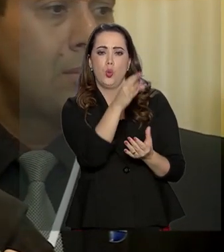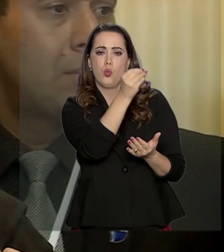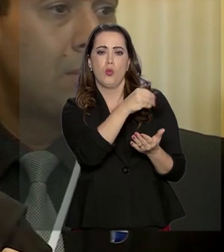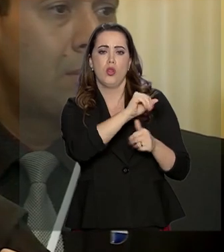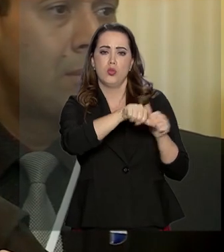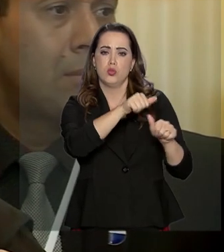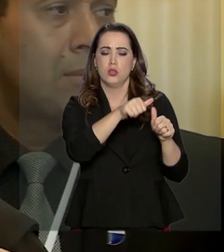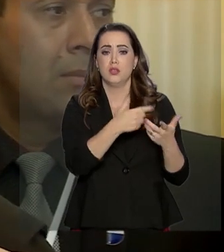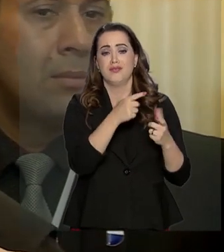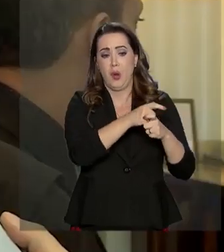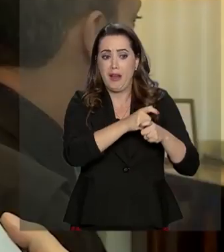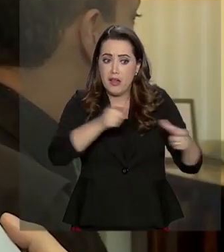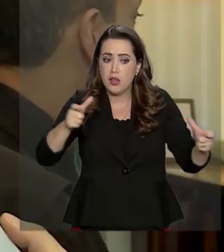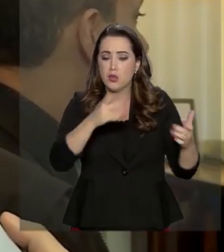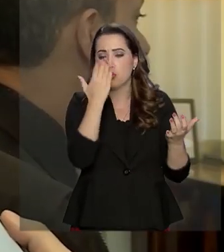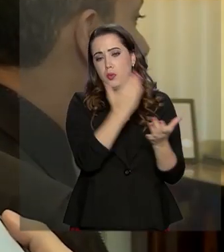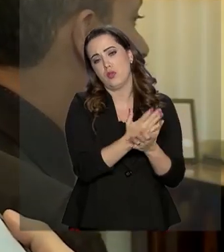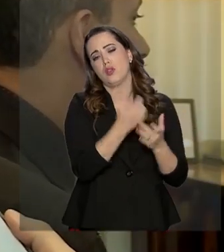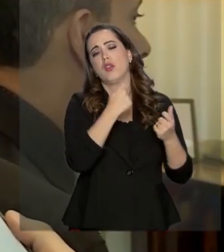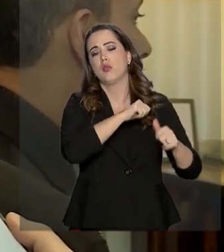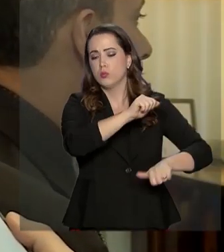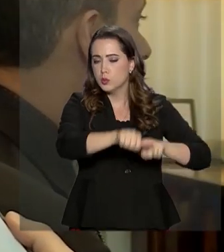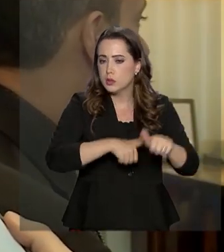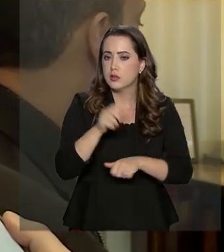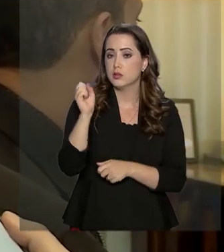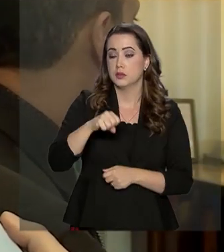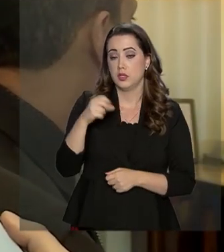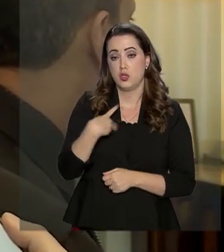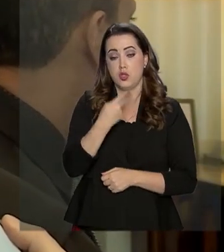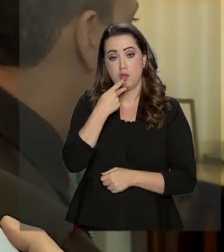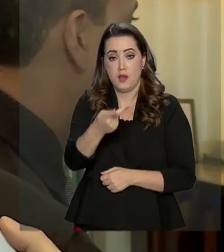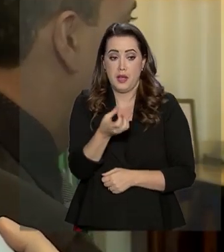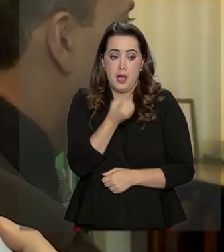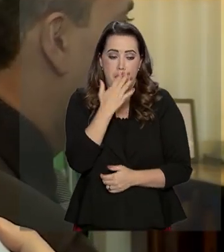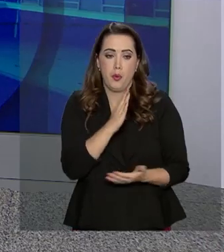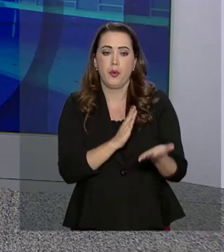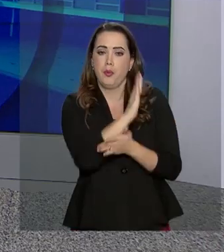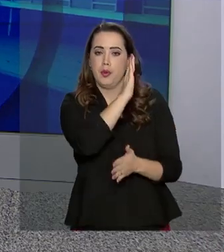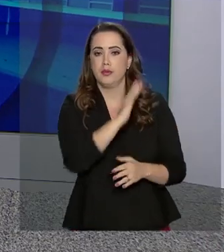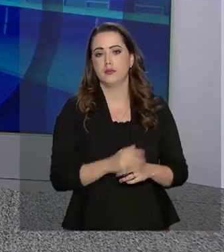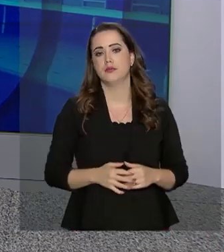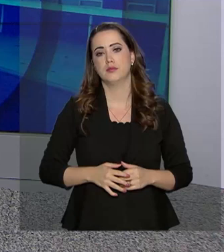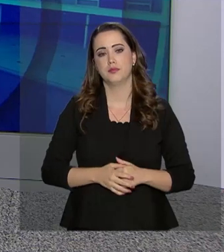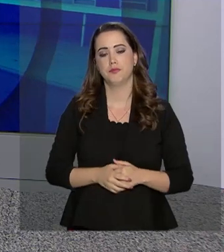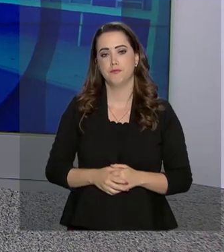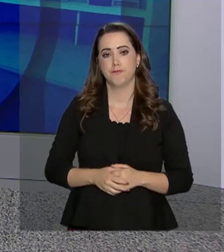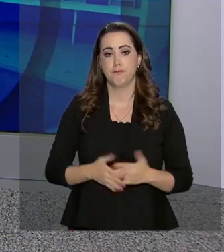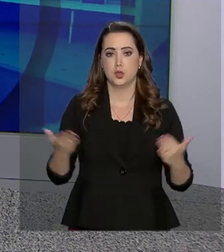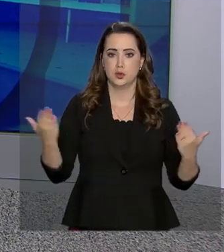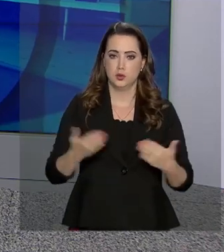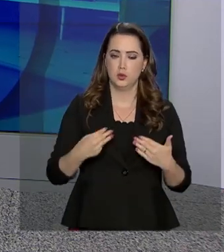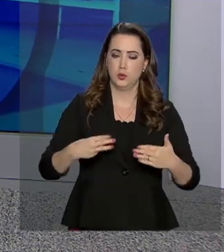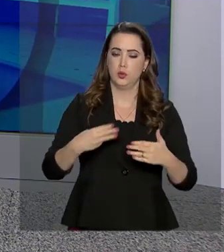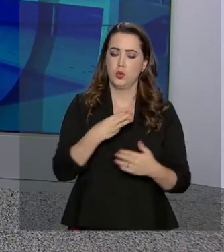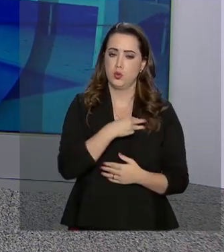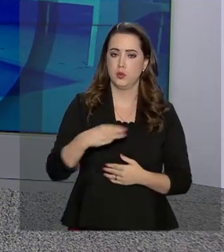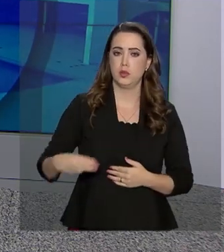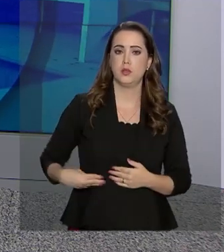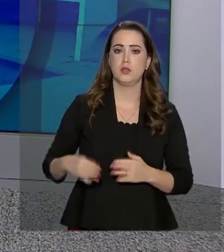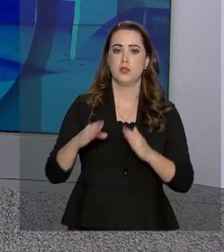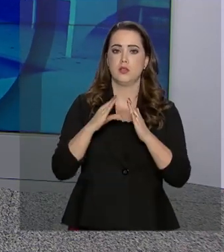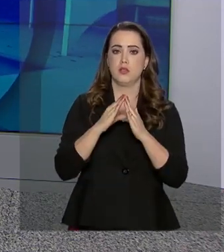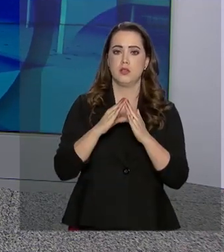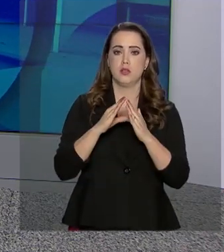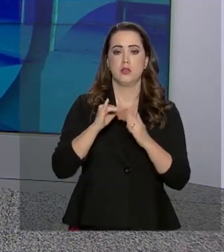projeto tão amplo como esse que é o Previdência. A gente diz que a boa Previdência é aquela que passa. E hoje o ministro-chefe da Casa